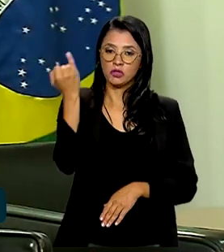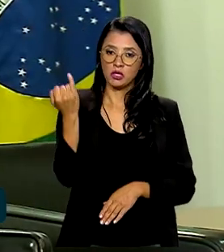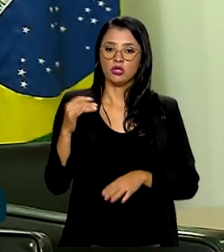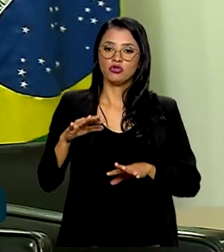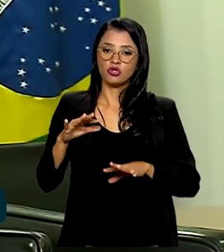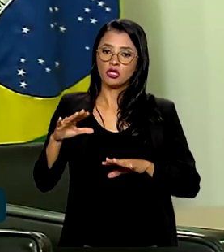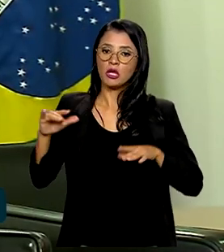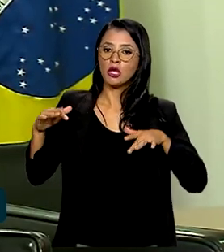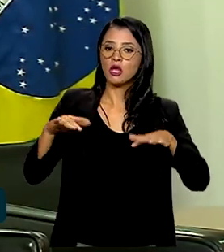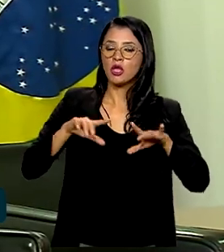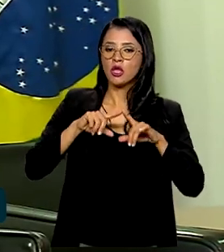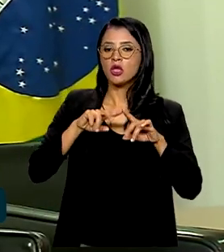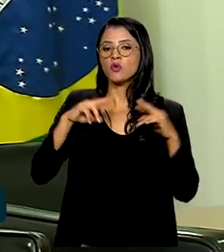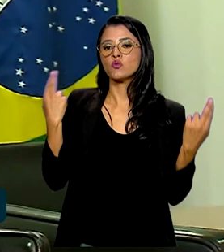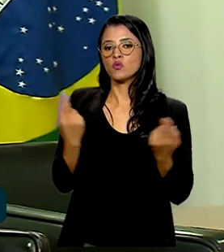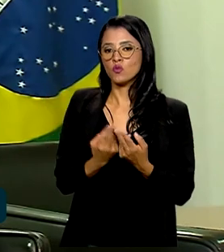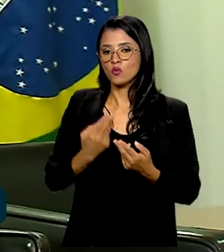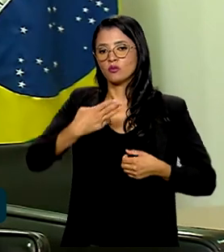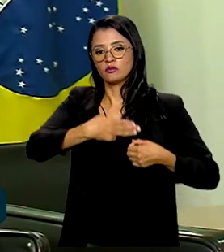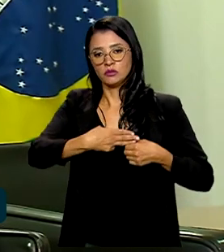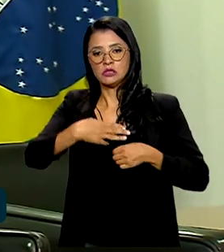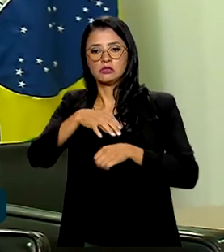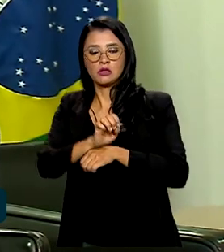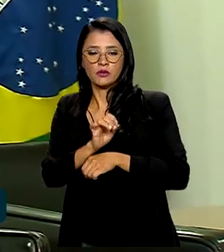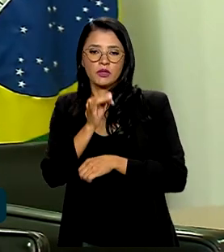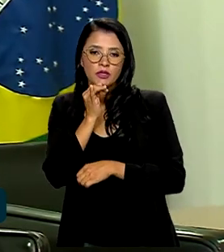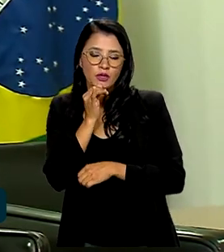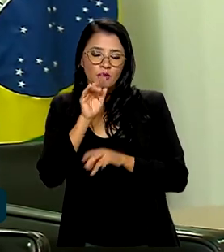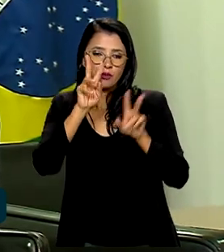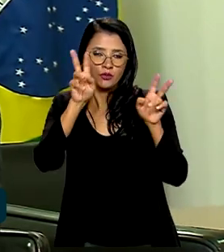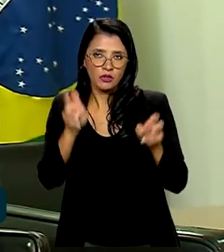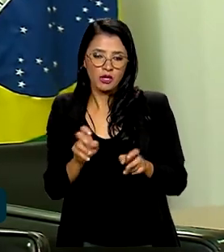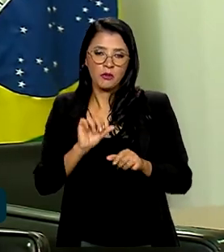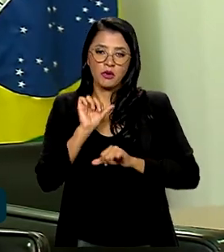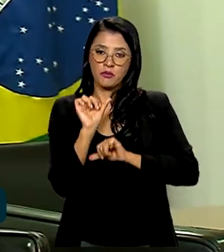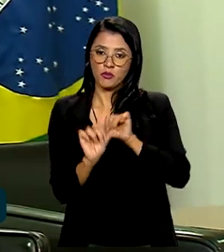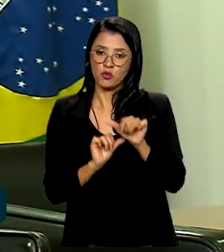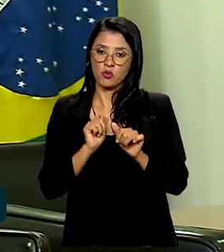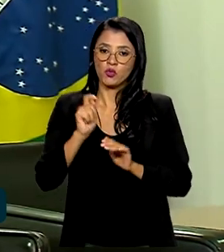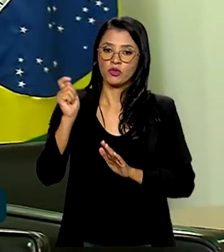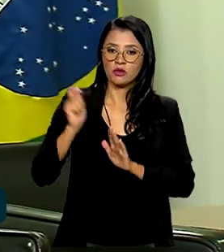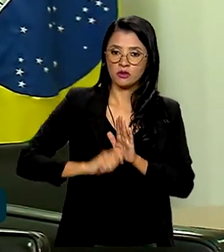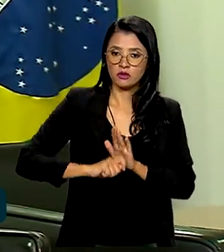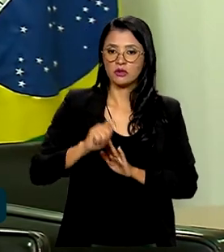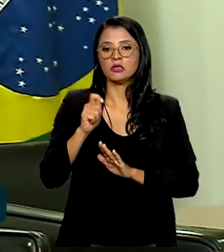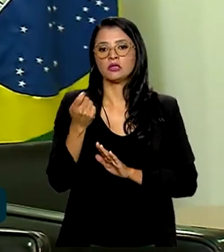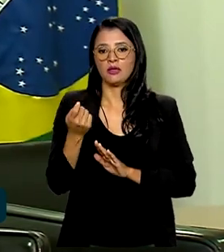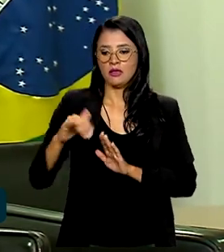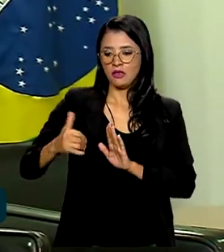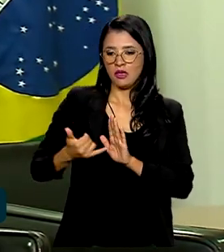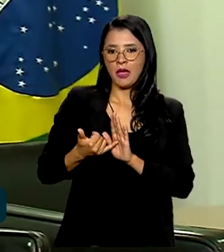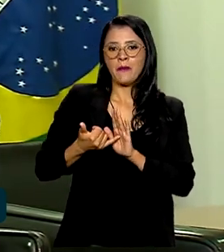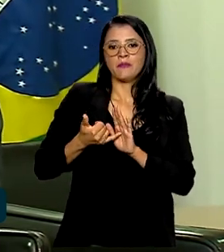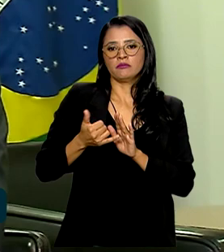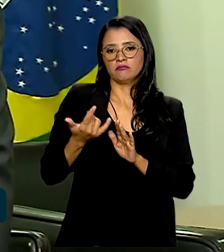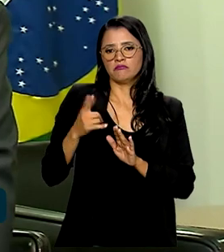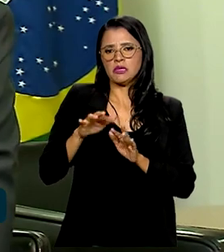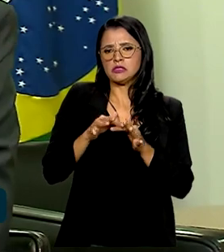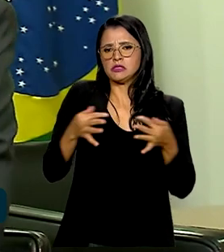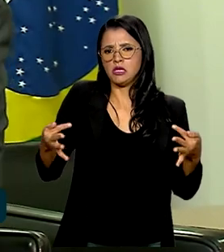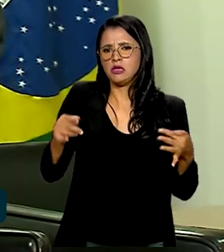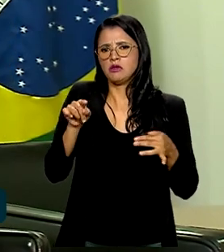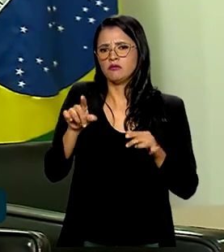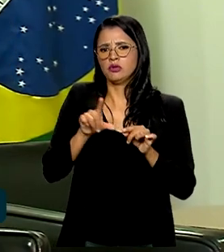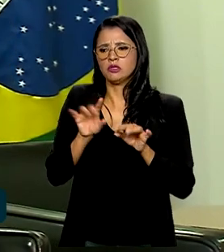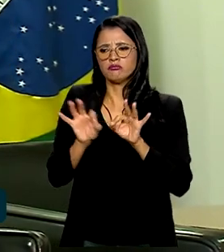estados. O o Conselho da Federação discute? Temas gerais, por exemplo, reforma tributária. Simplificar os impostos no país significa